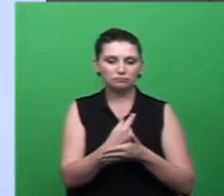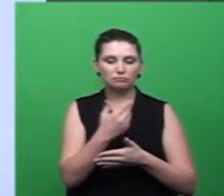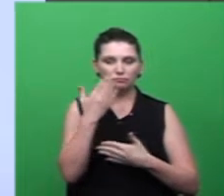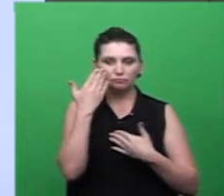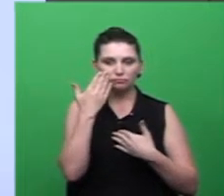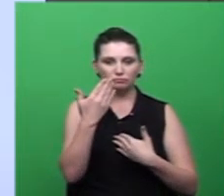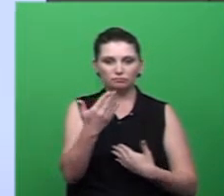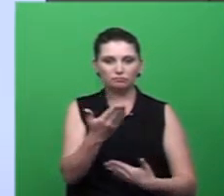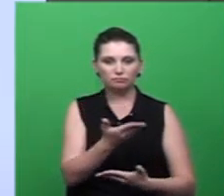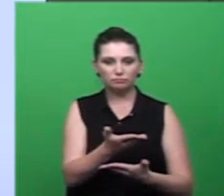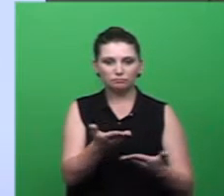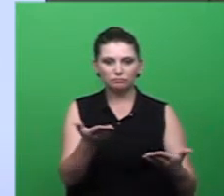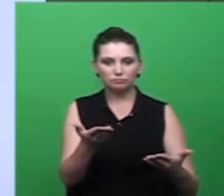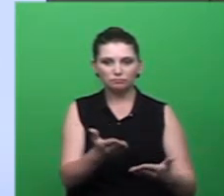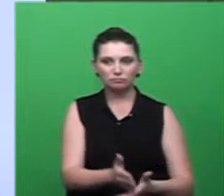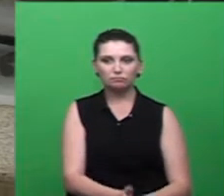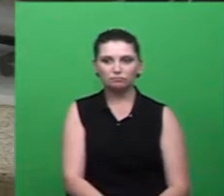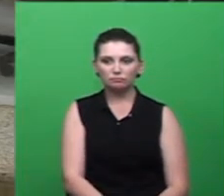obrigado.